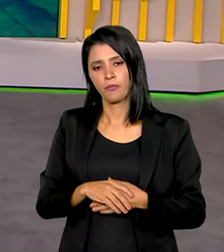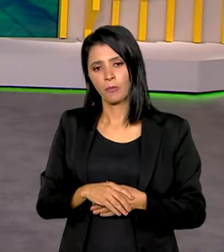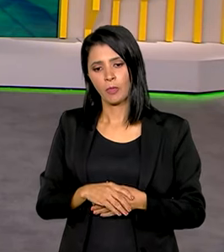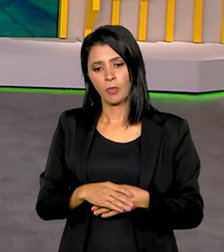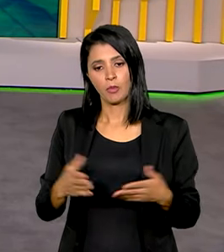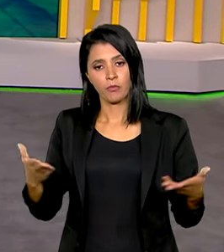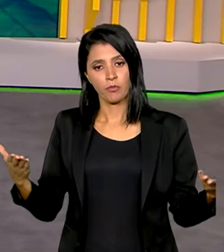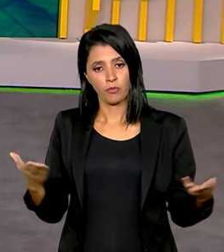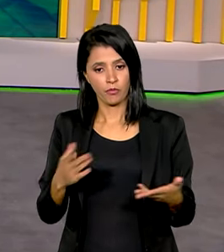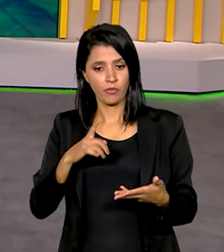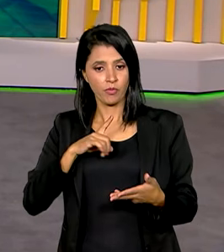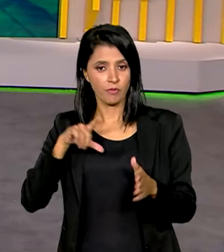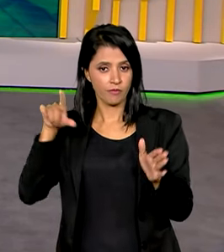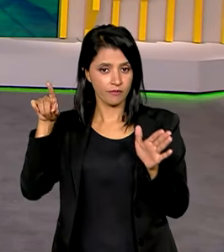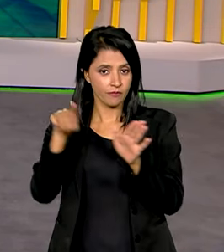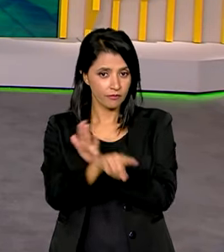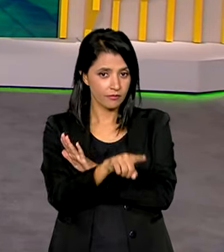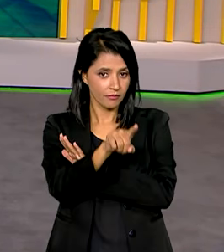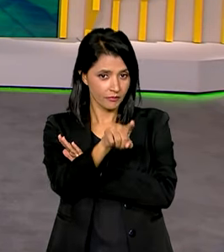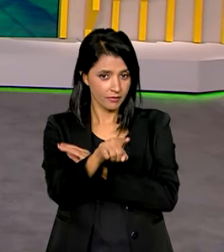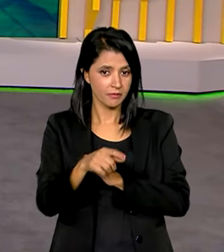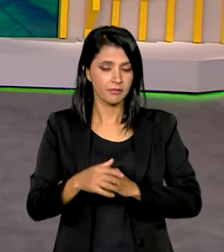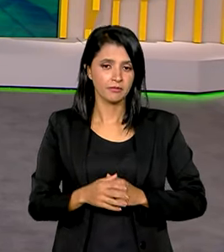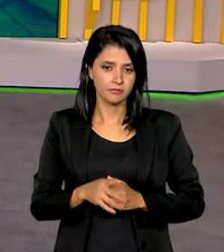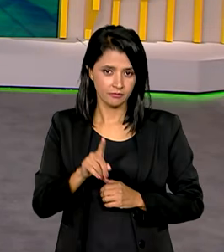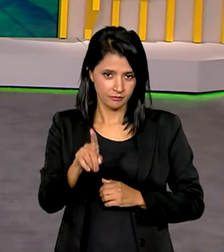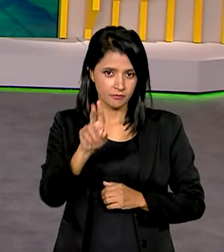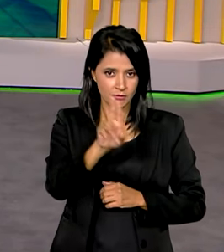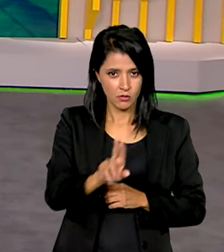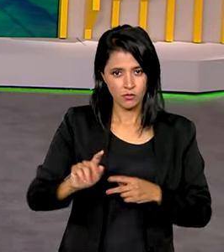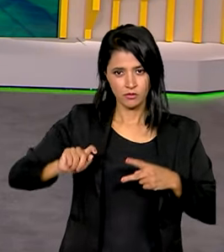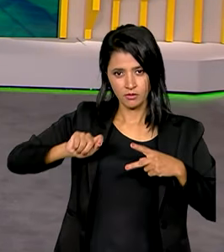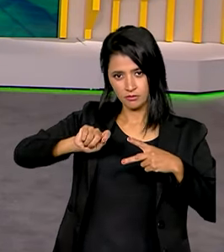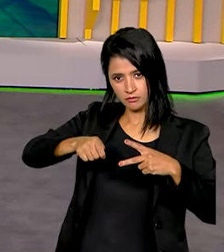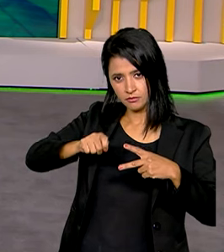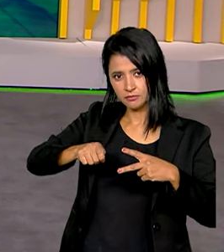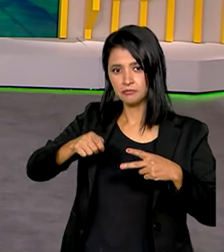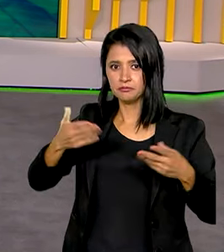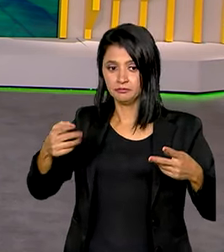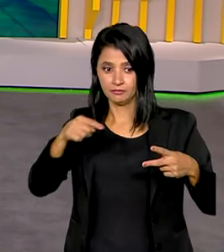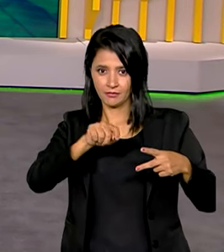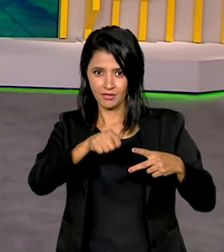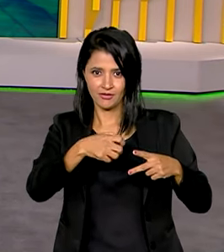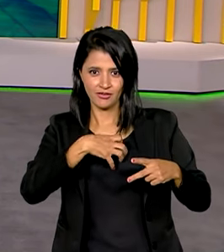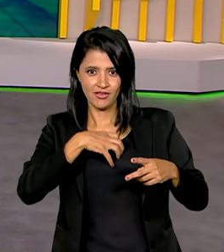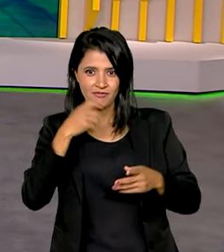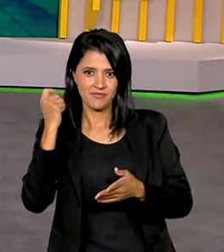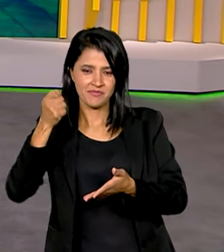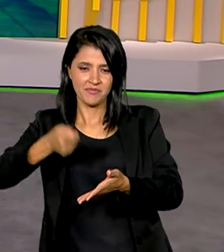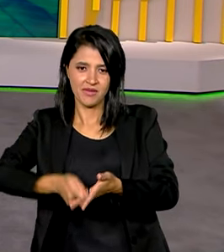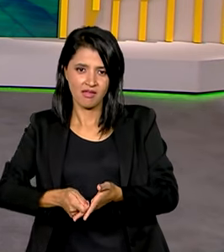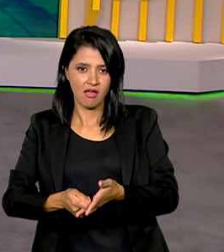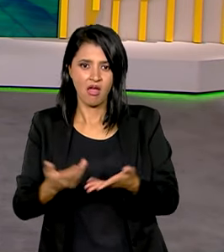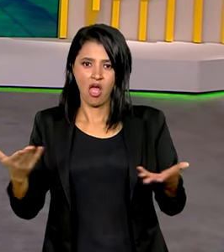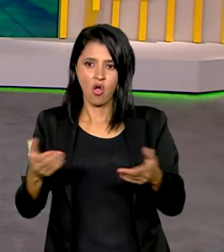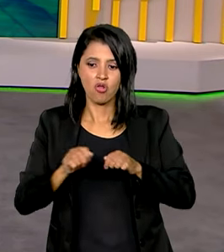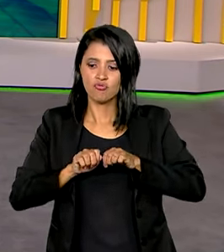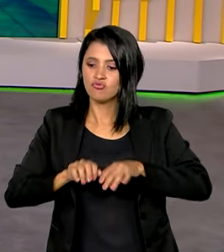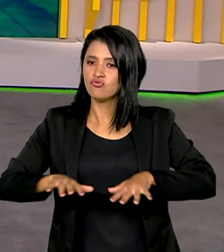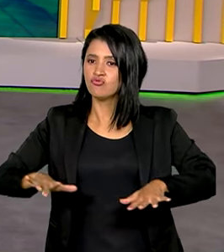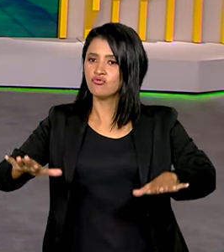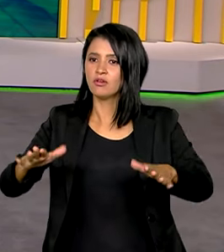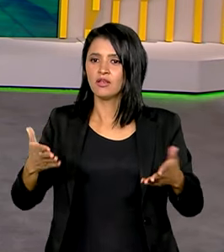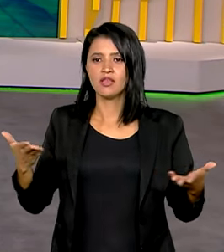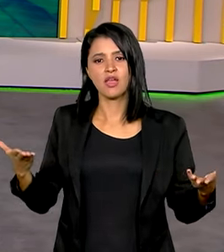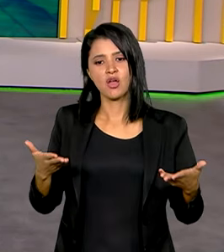Agora eu tenho uma pergunta para você. Você usa o PIX? Bom, essa forma de pagamento caiu no gosto do brasileiro.